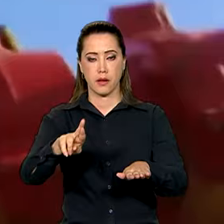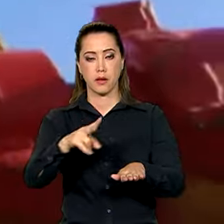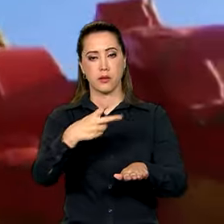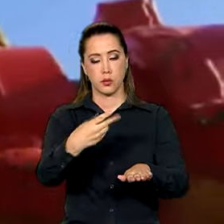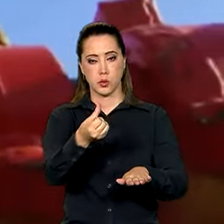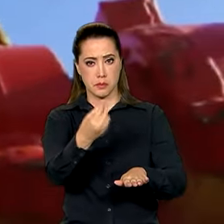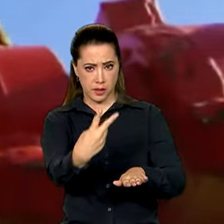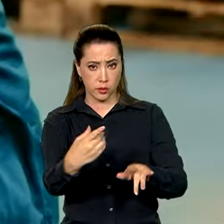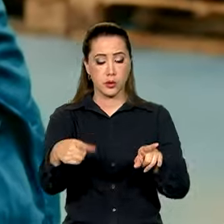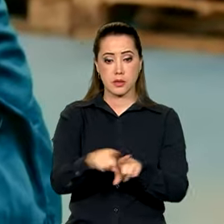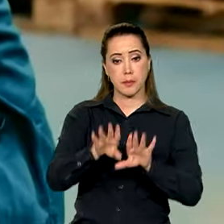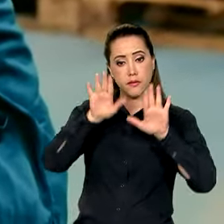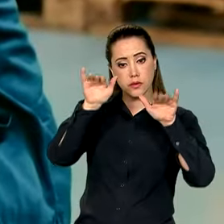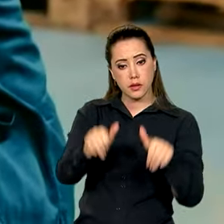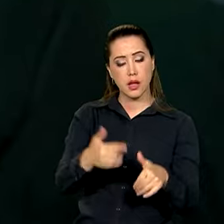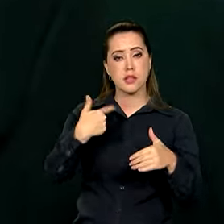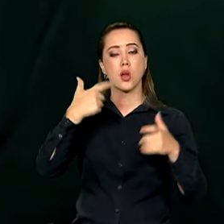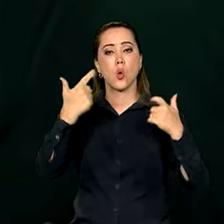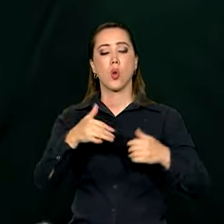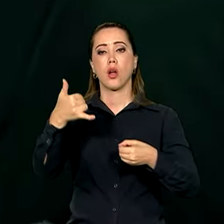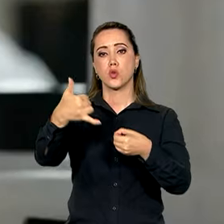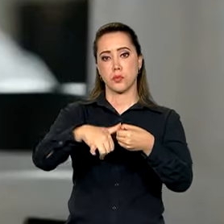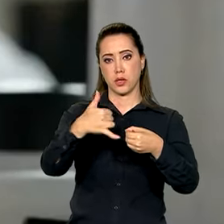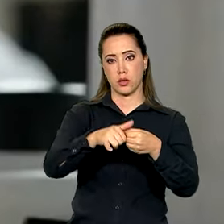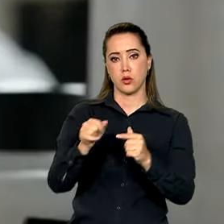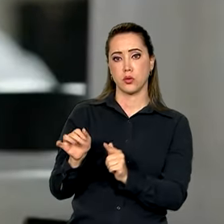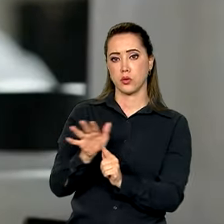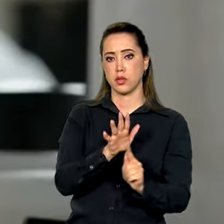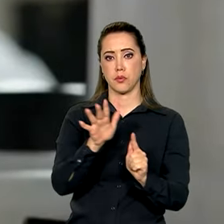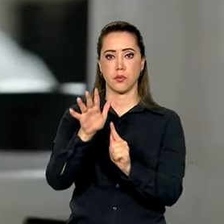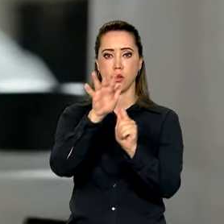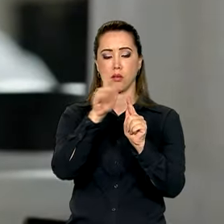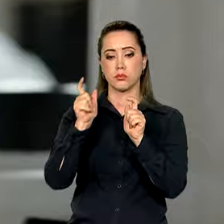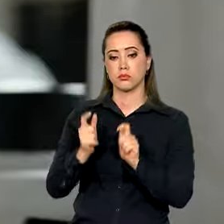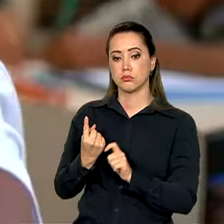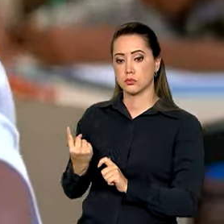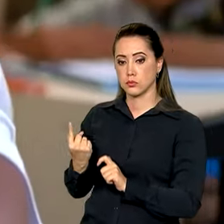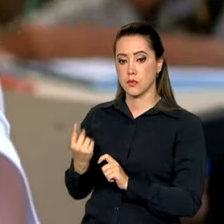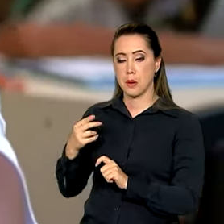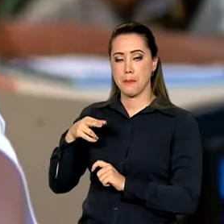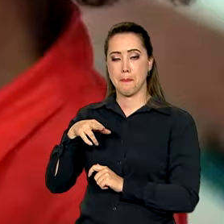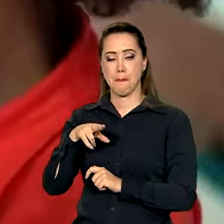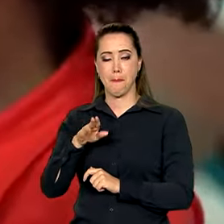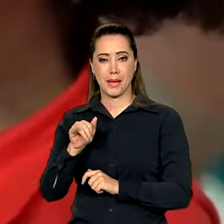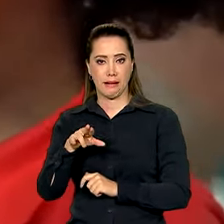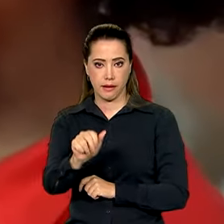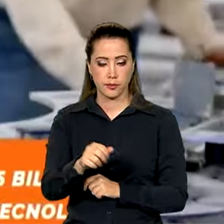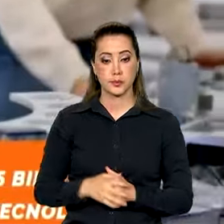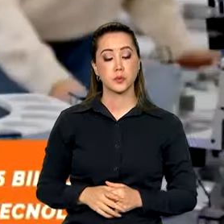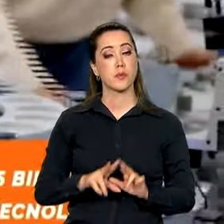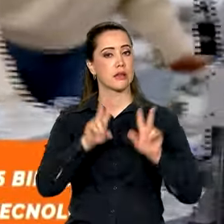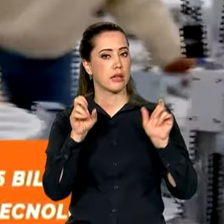a conclusão da nova unidade de produção de petróleo e gás natural no Parque das Baleias. Nas áreas de saúde e